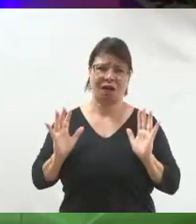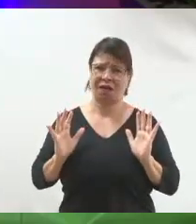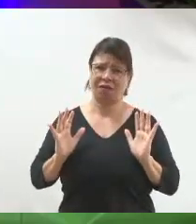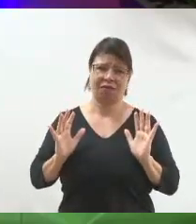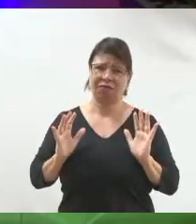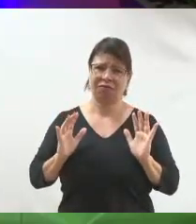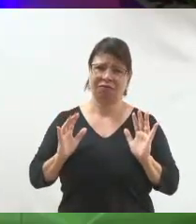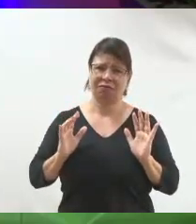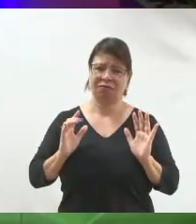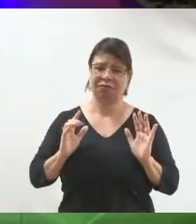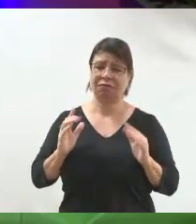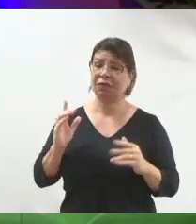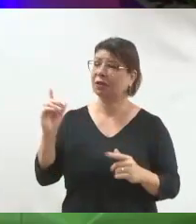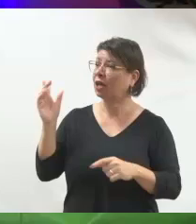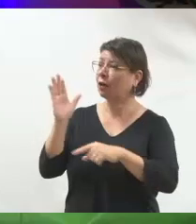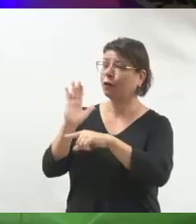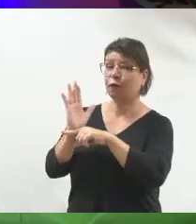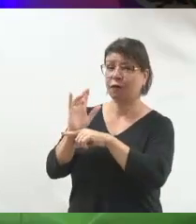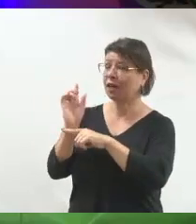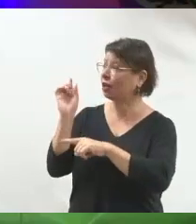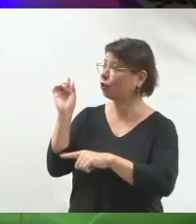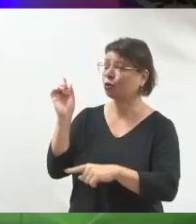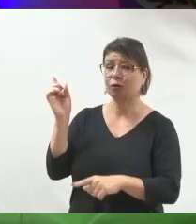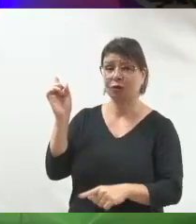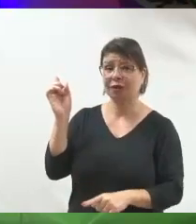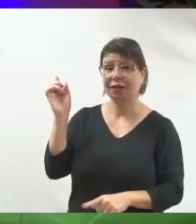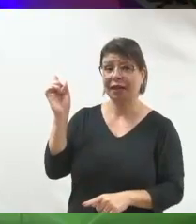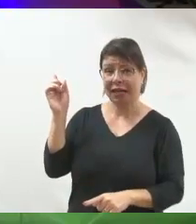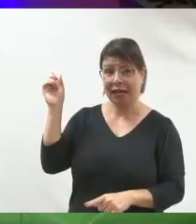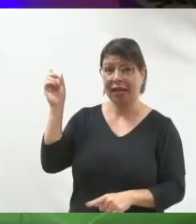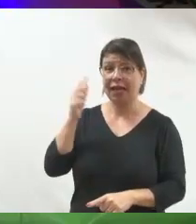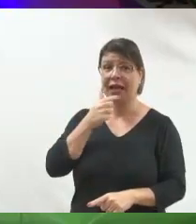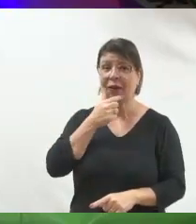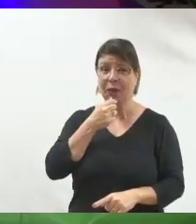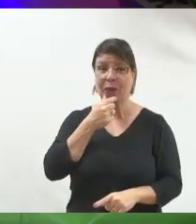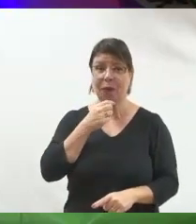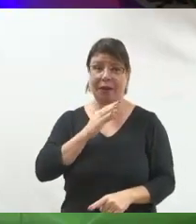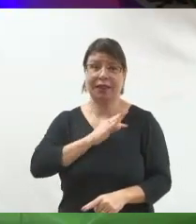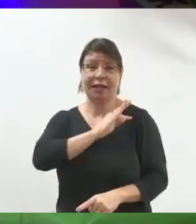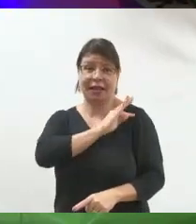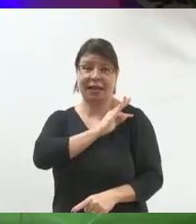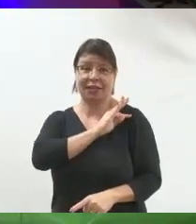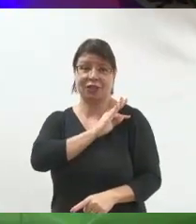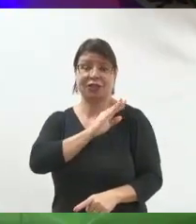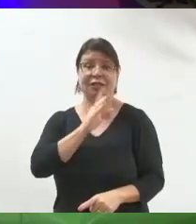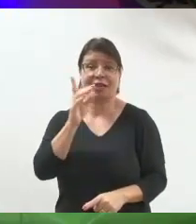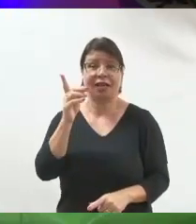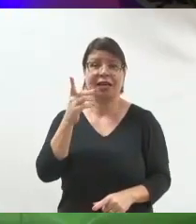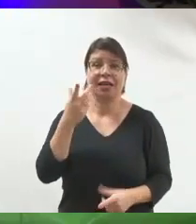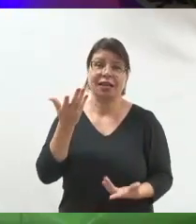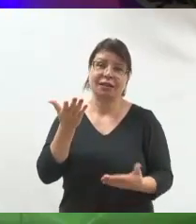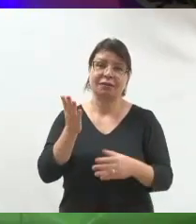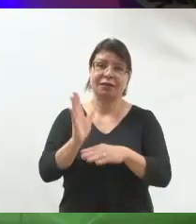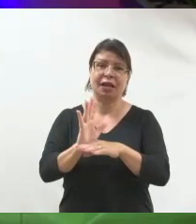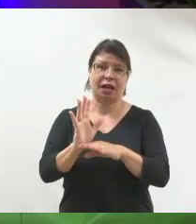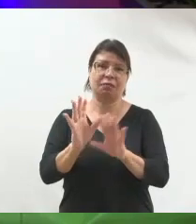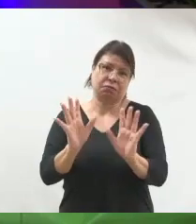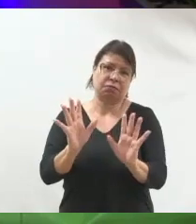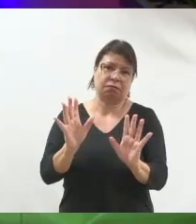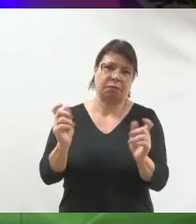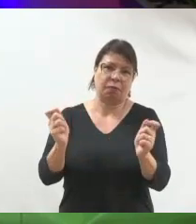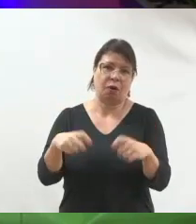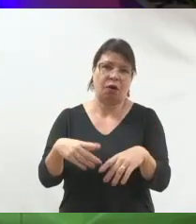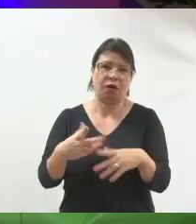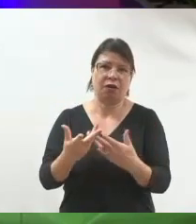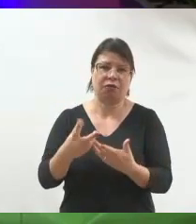Aqui é um videozinho bem legal que ele... Isso aqui é muito possivelmente, ele não tem equipe trabalhando. Ele